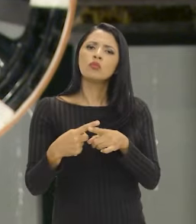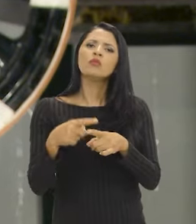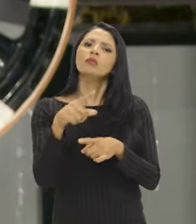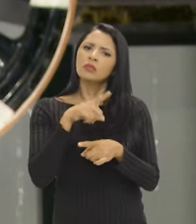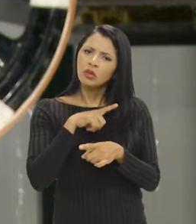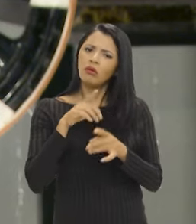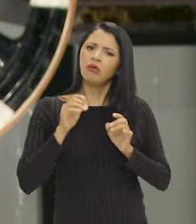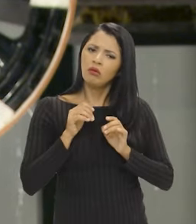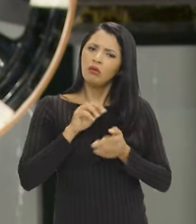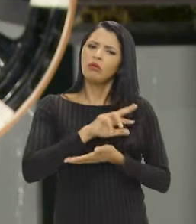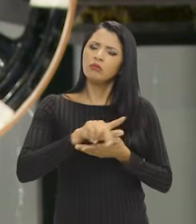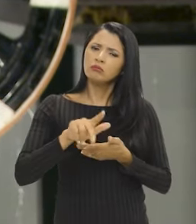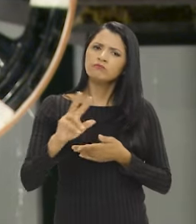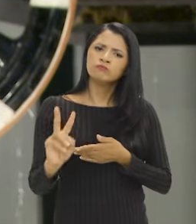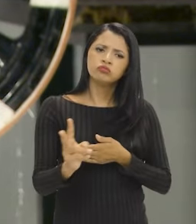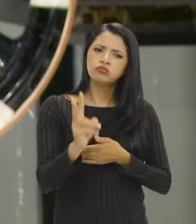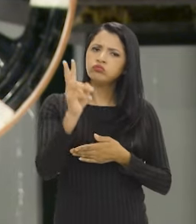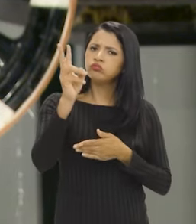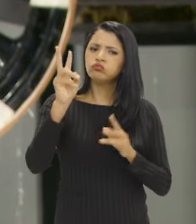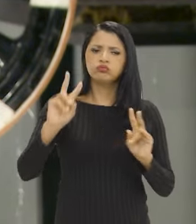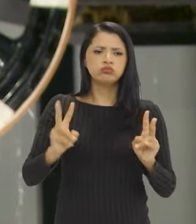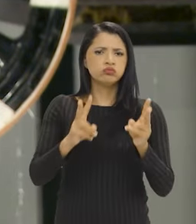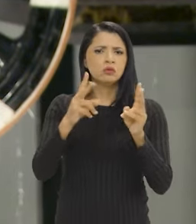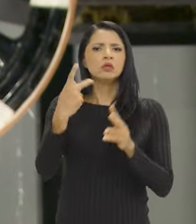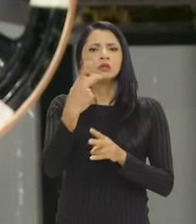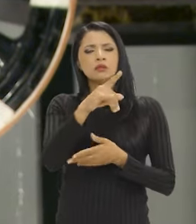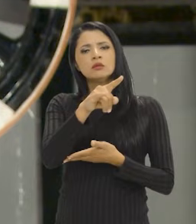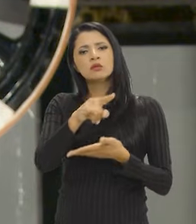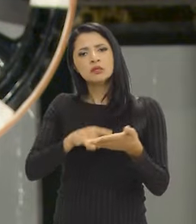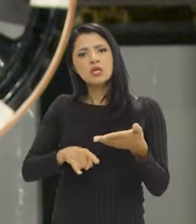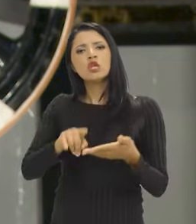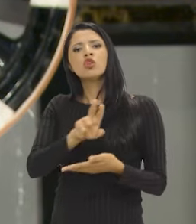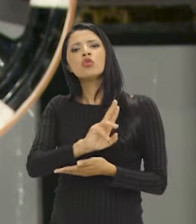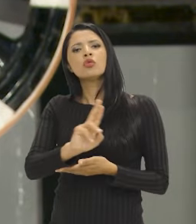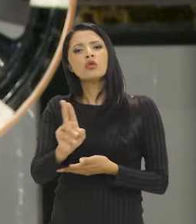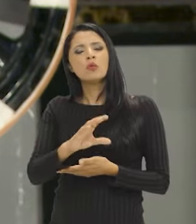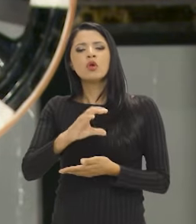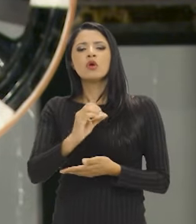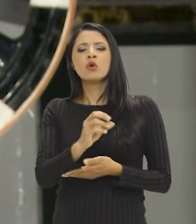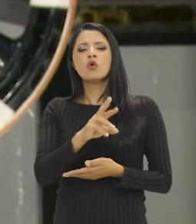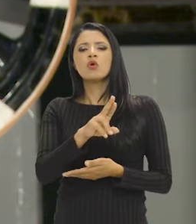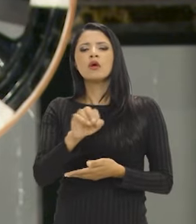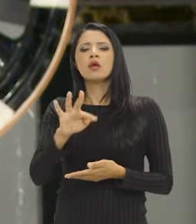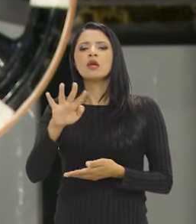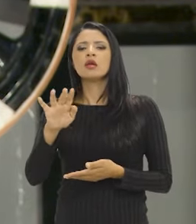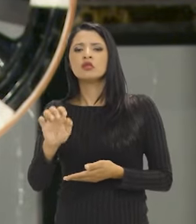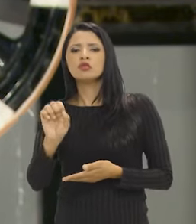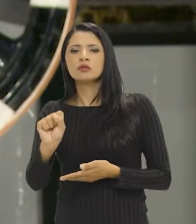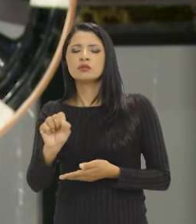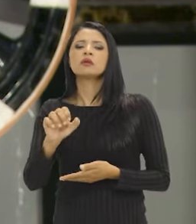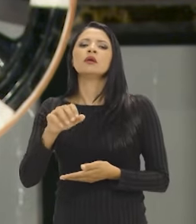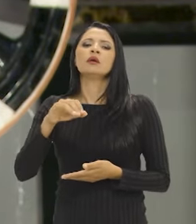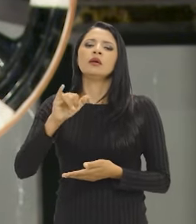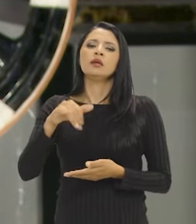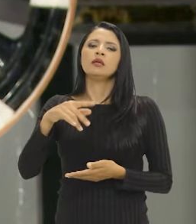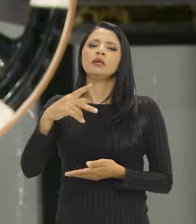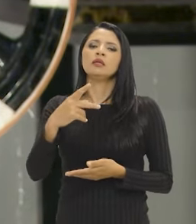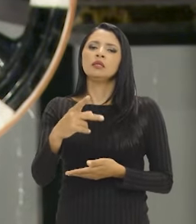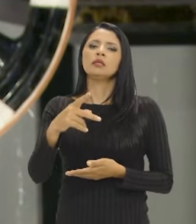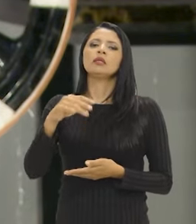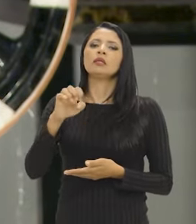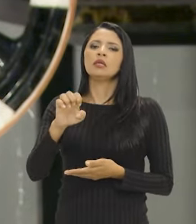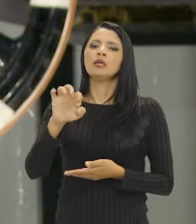há também uma riqueza muito grande dos acervos chamados correntes intermediários.